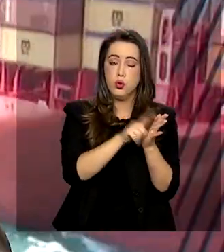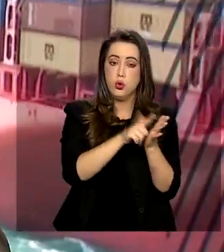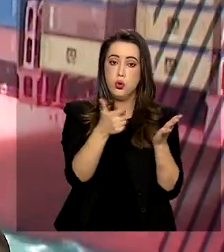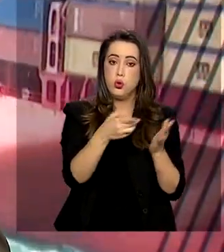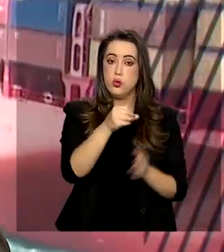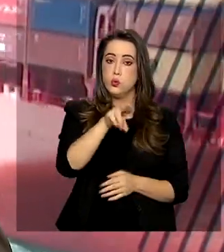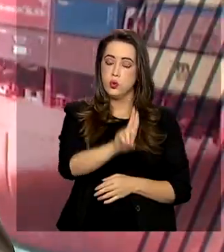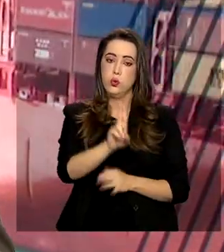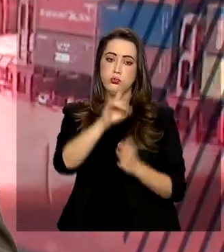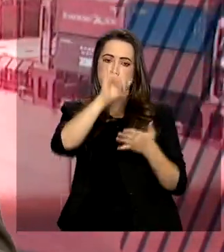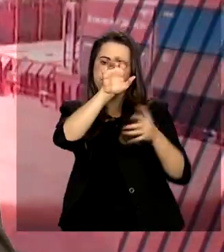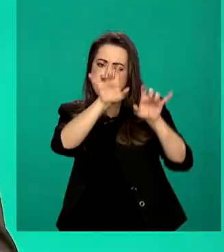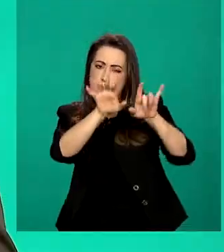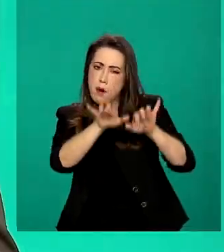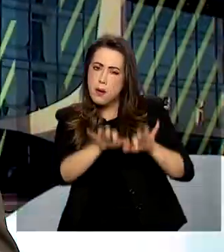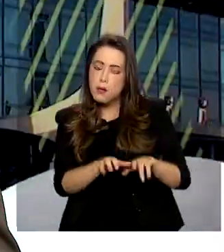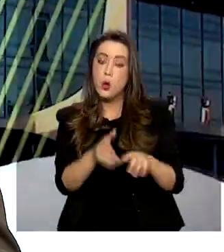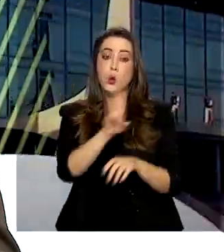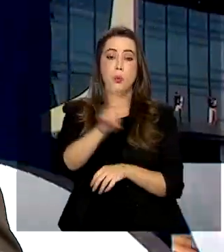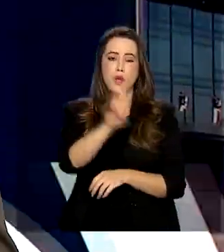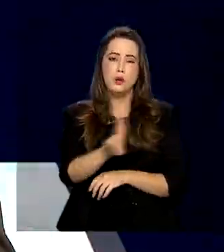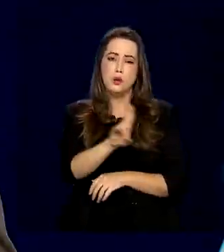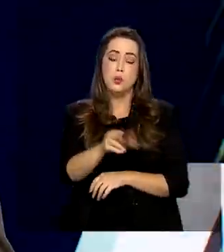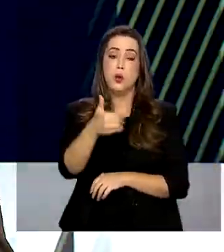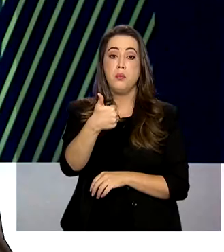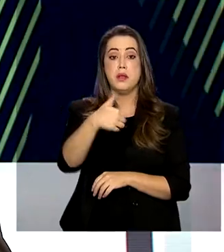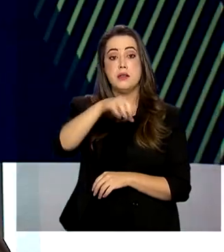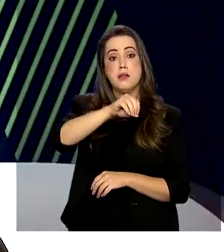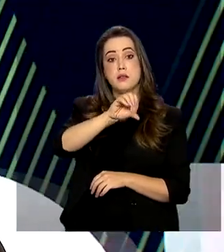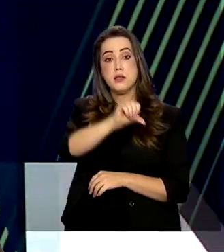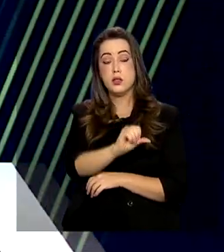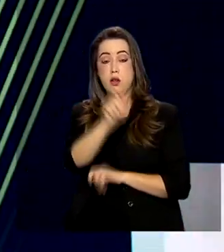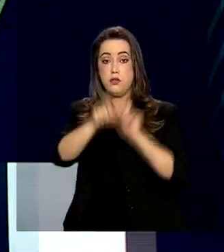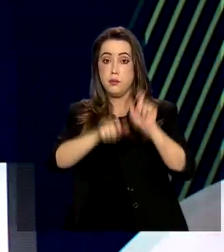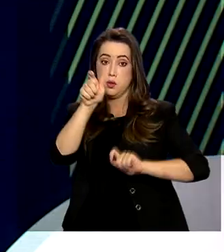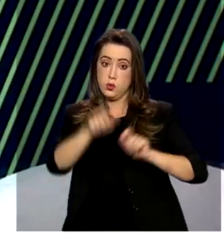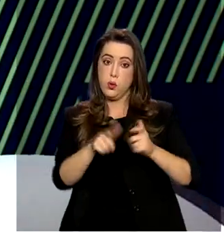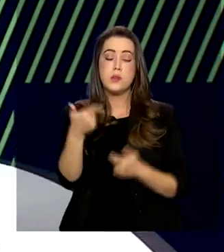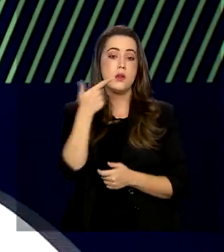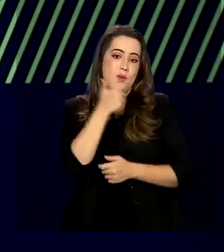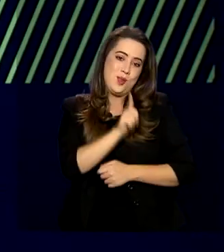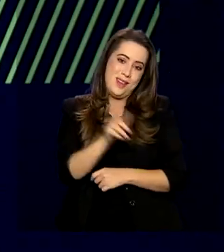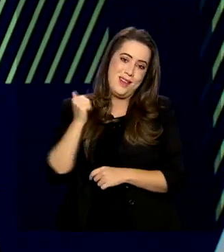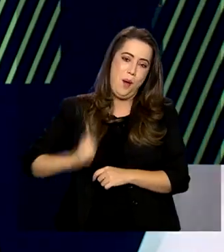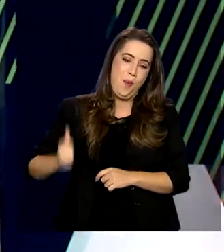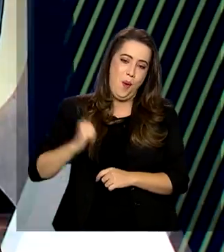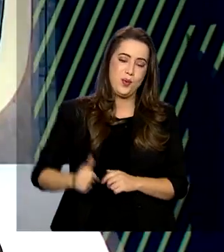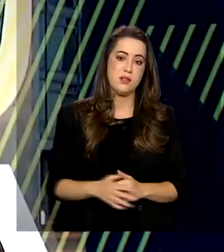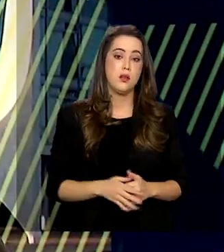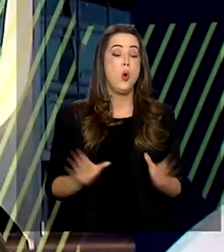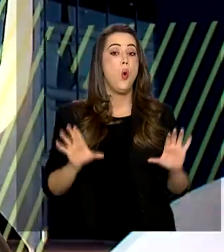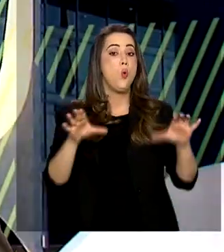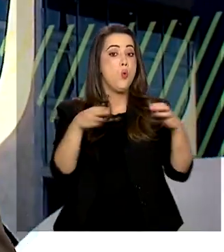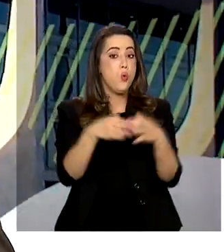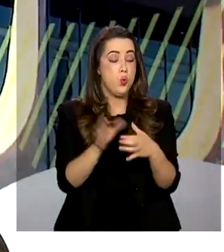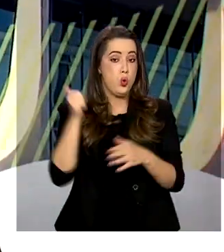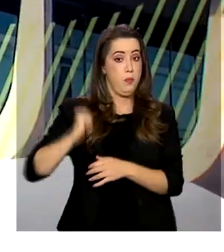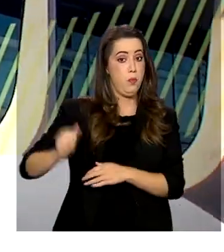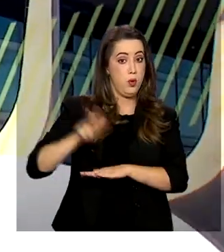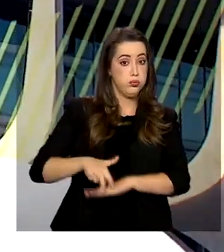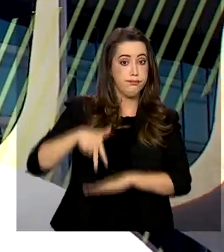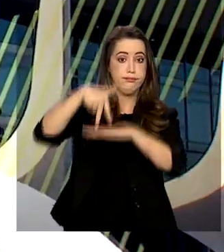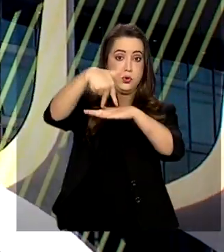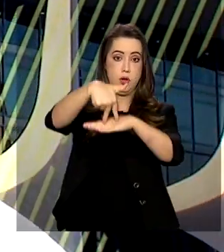Bolsa Atleta com 109 novos atletas contemplados. Os atletas do Bolsa Pódio de alto rendimento também estão